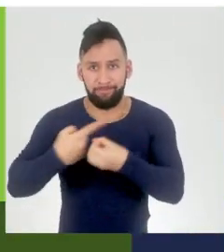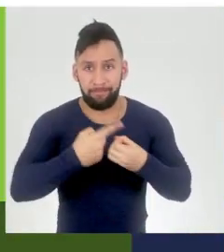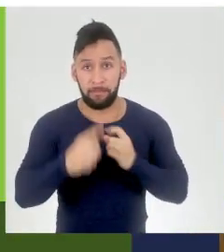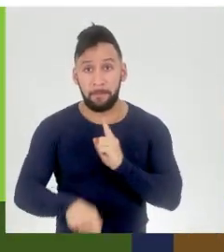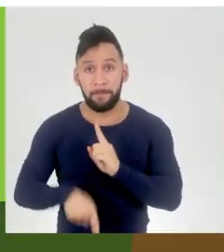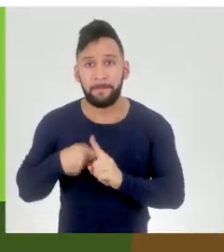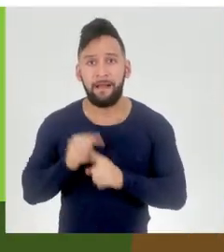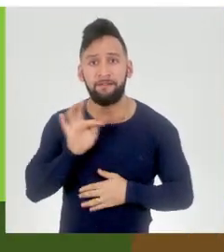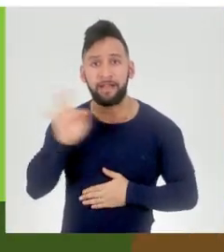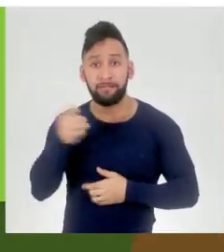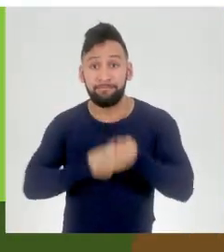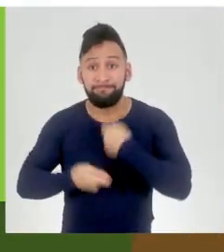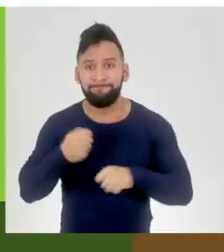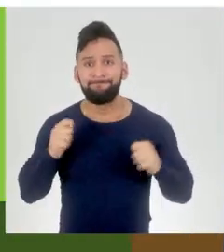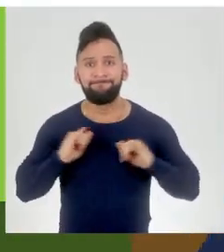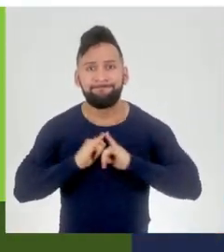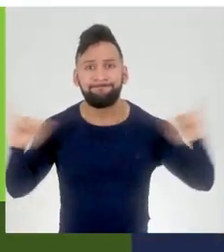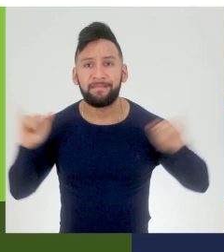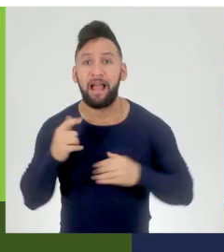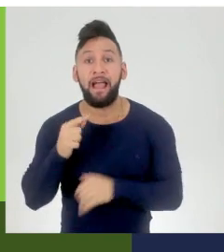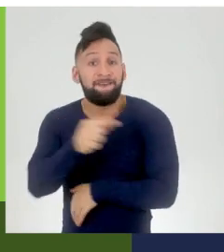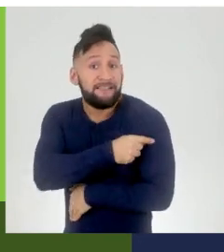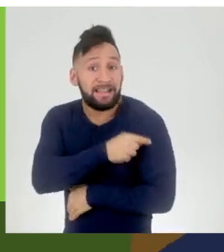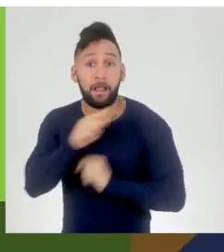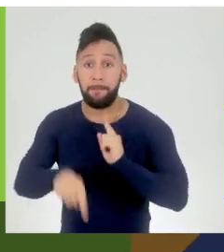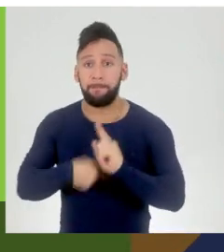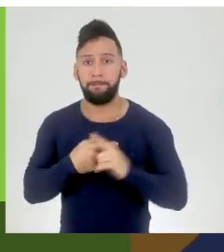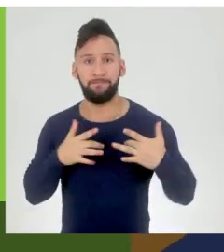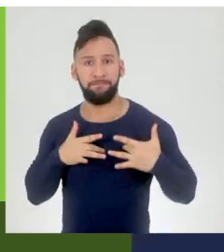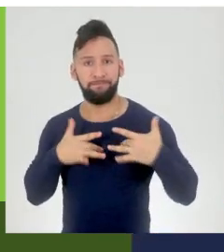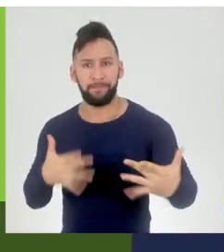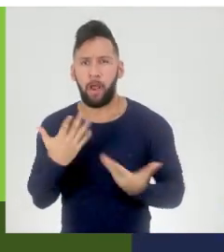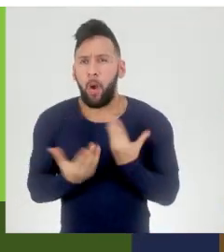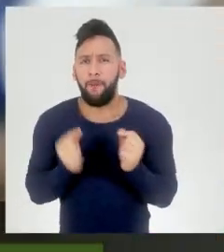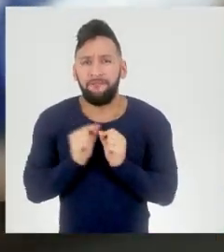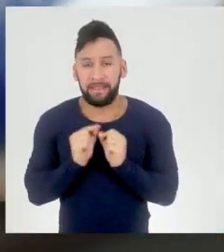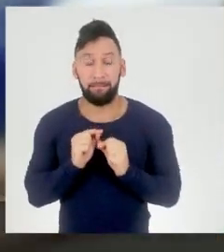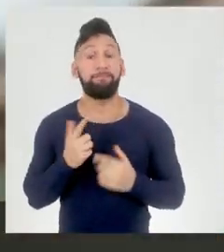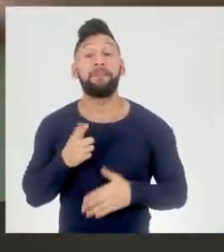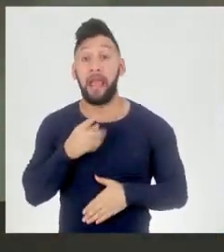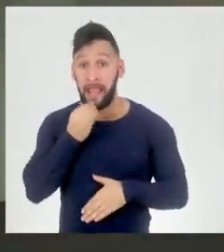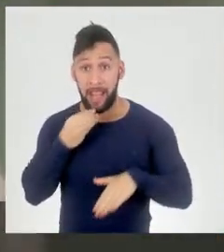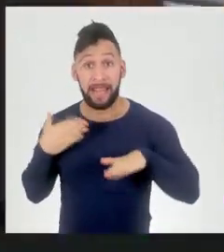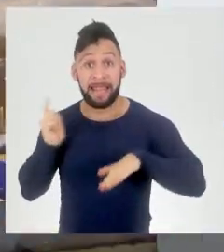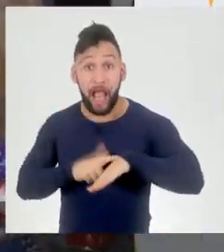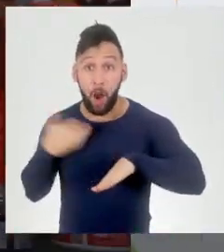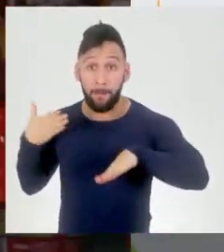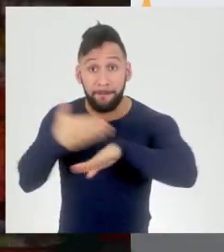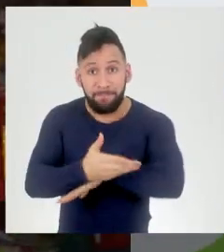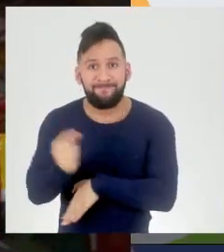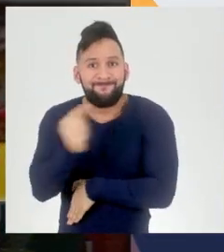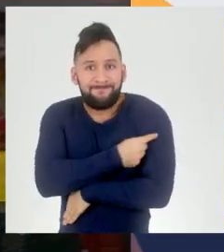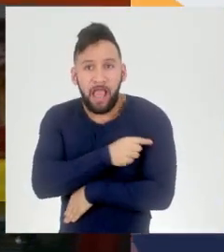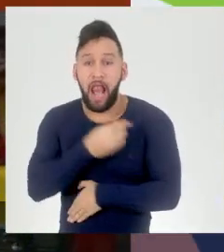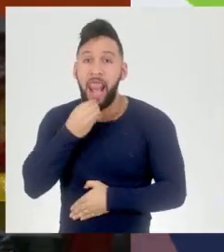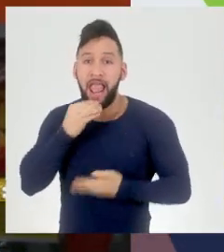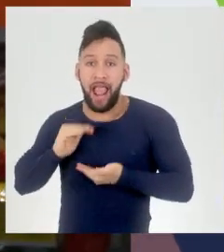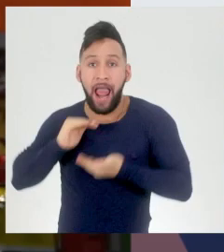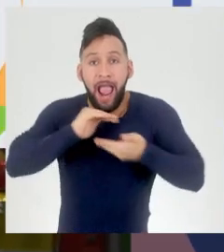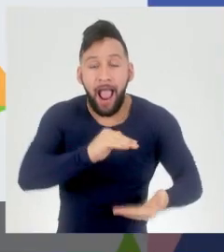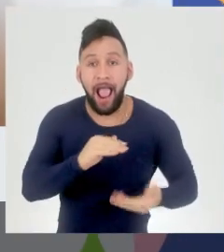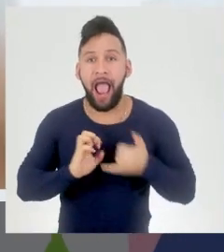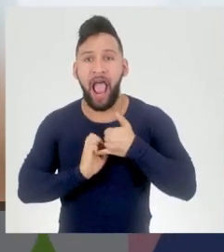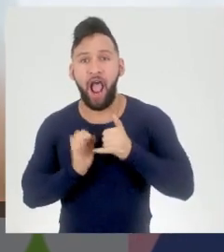Legislativa, a Aprece e Fê Comércio, lança a campanha Vacinação Solidária. Para ajudar, participe doando 1 kg de alimento da